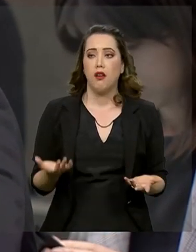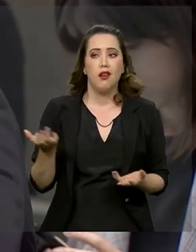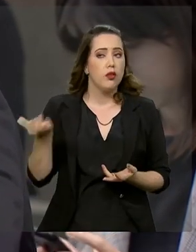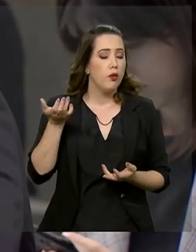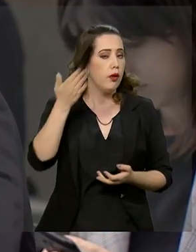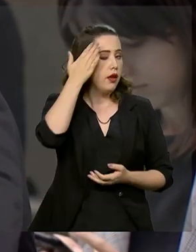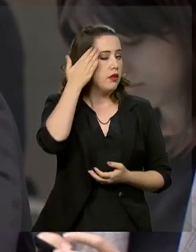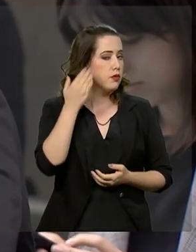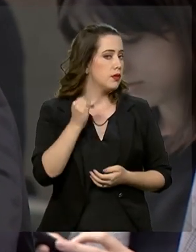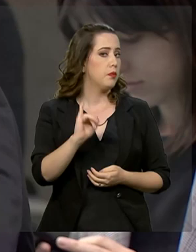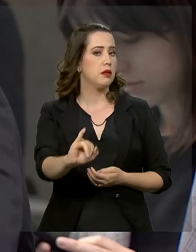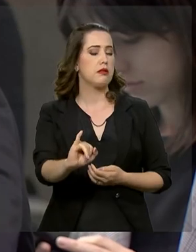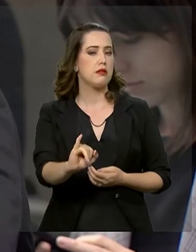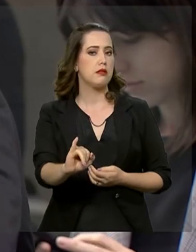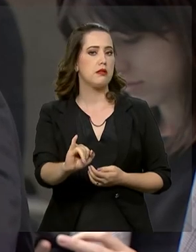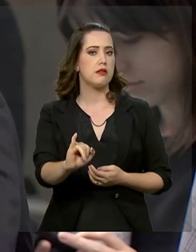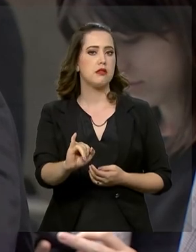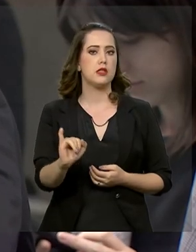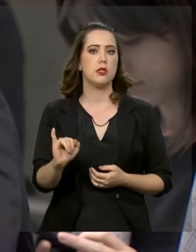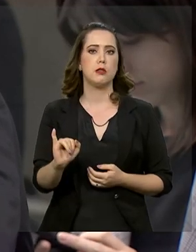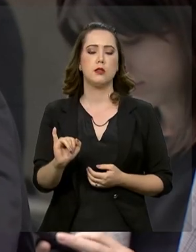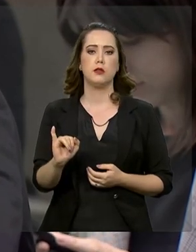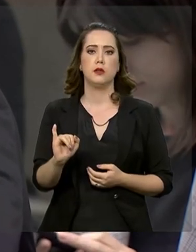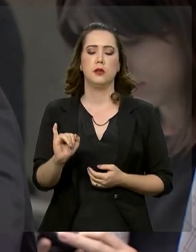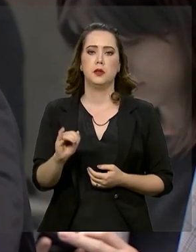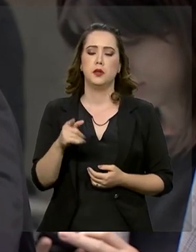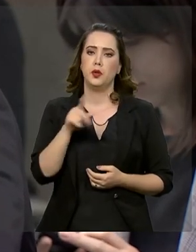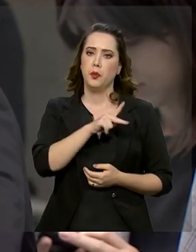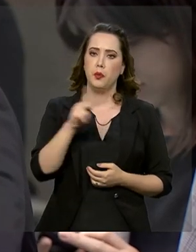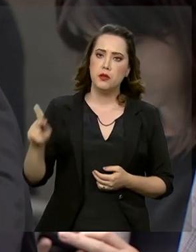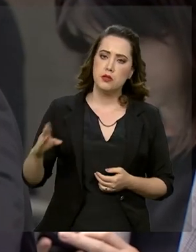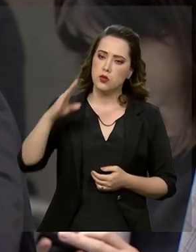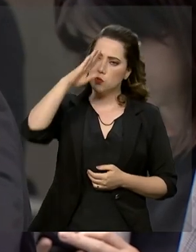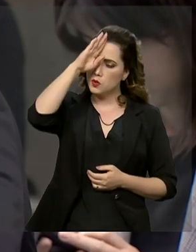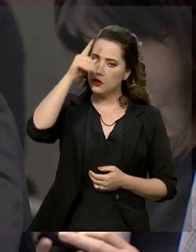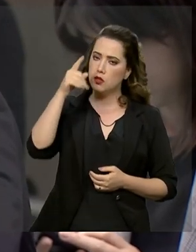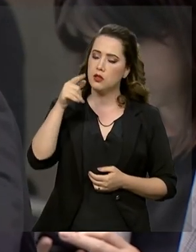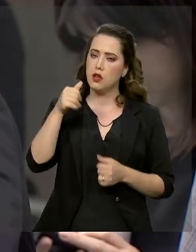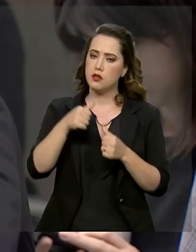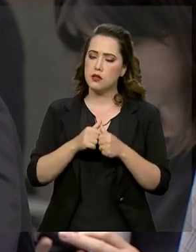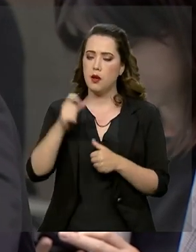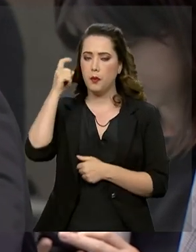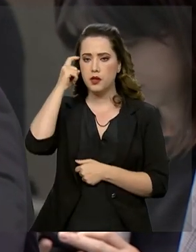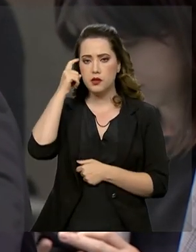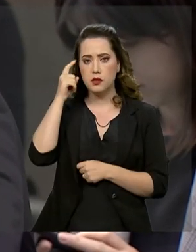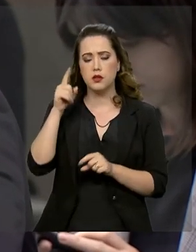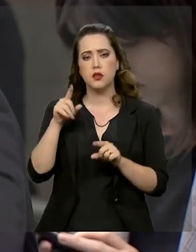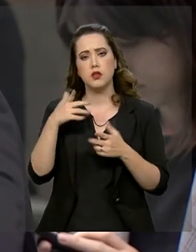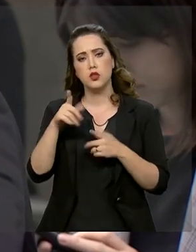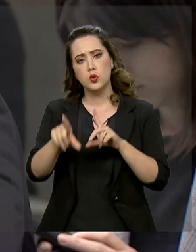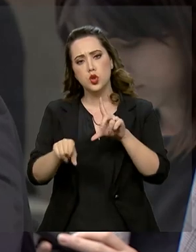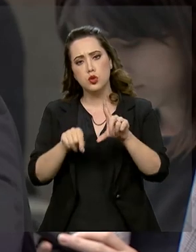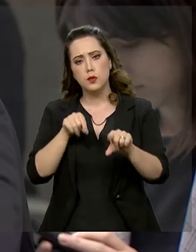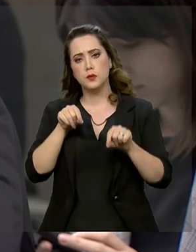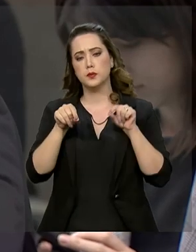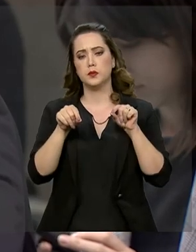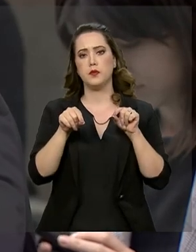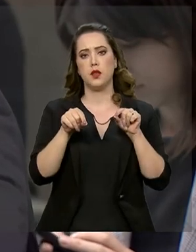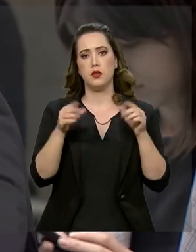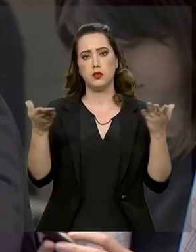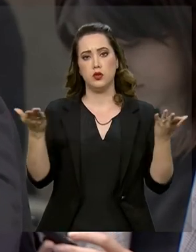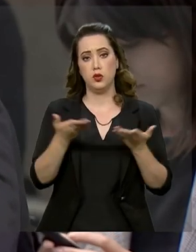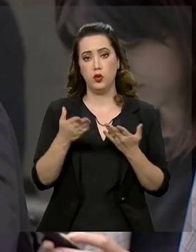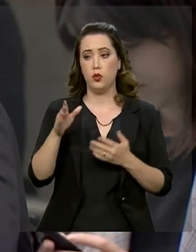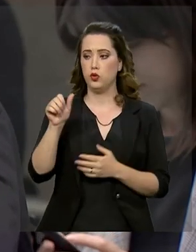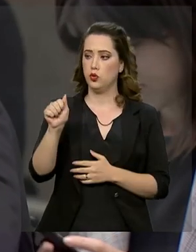queria saber se o presidente Bolsonaro está pensando, cogita a possibilidade de indicar o atual